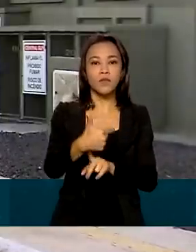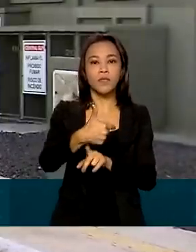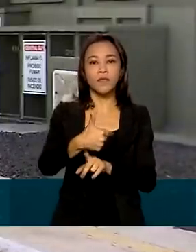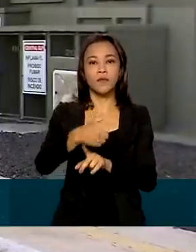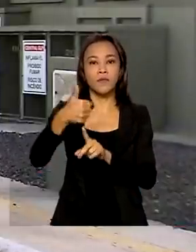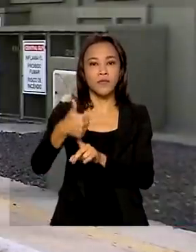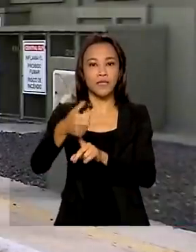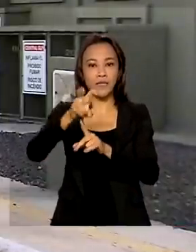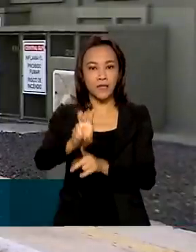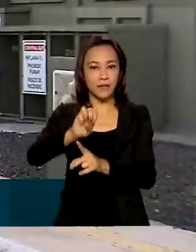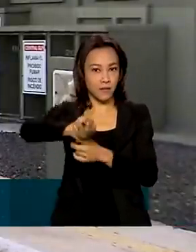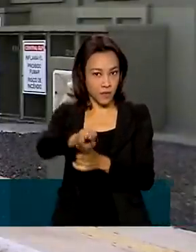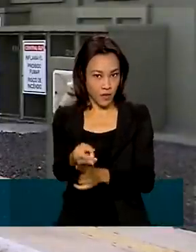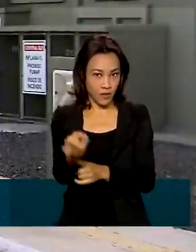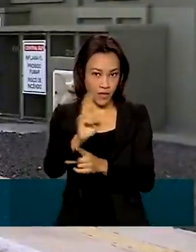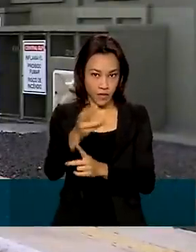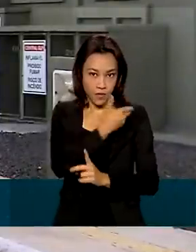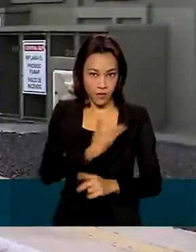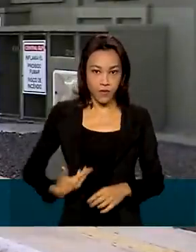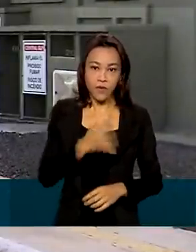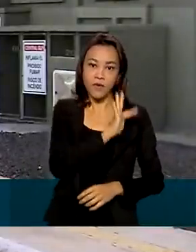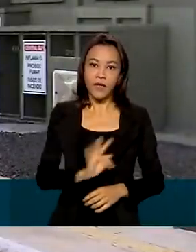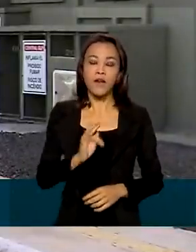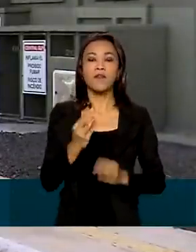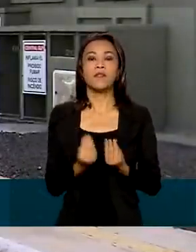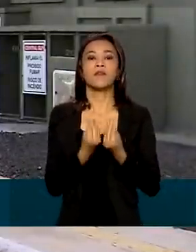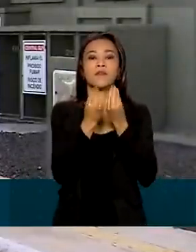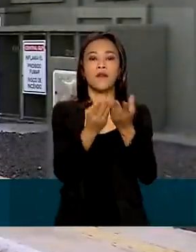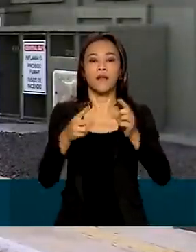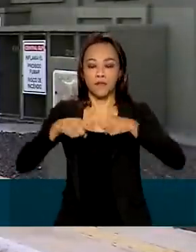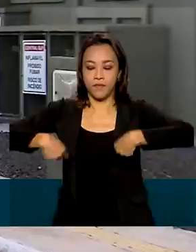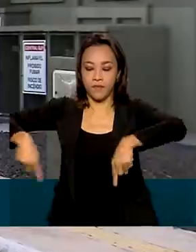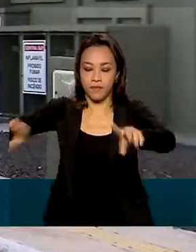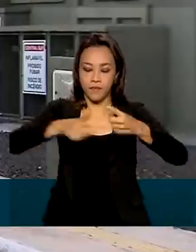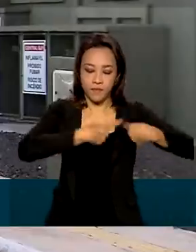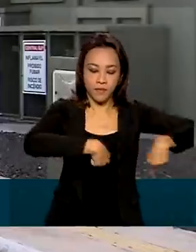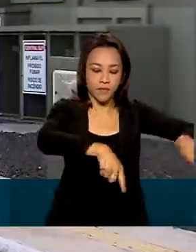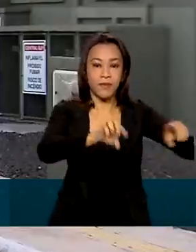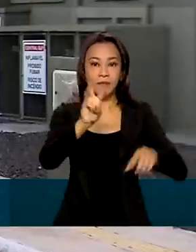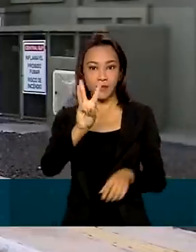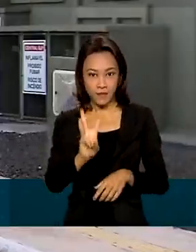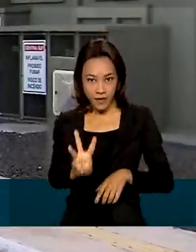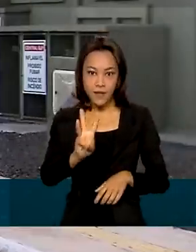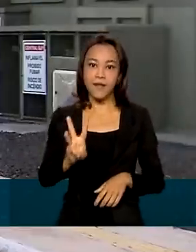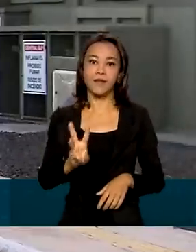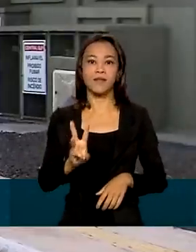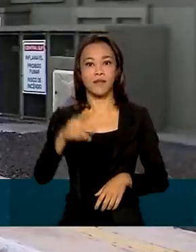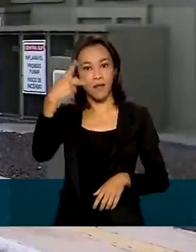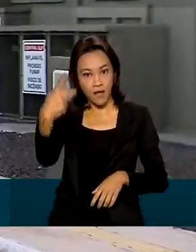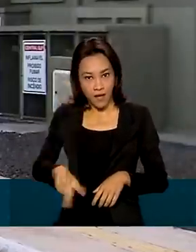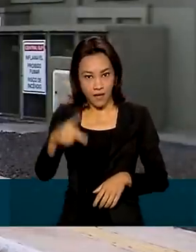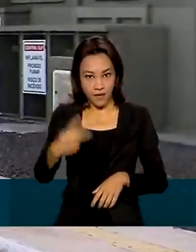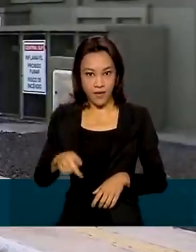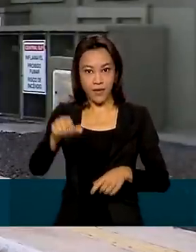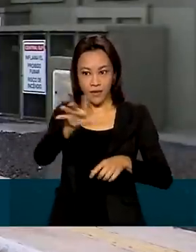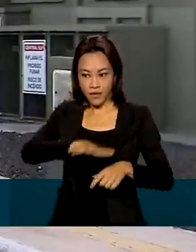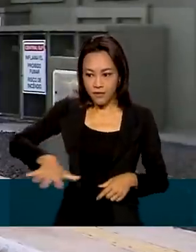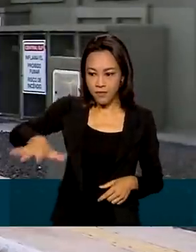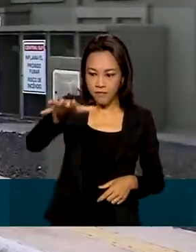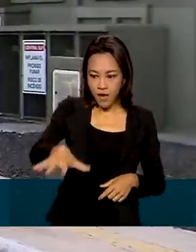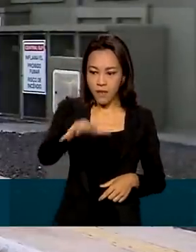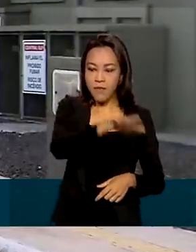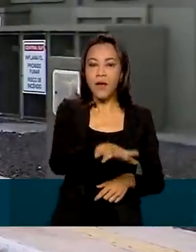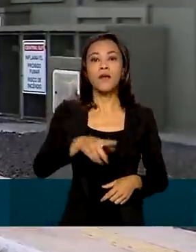milhões de reais. Serão entregues três conjuntos habitacionais, dois aqui em Juazeiro do Norte e um no Crato. São muitas